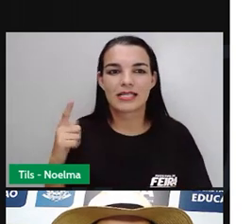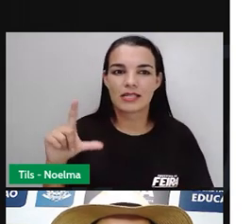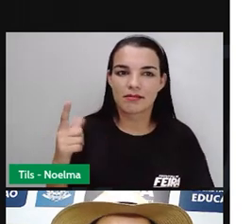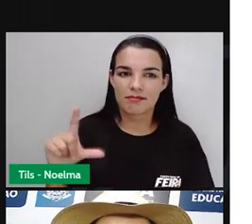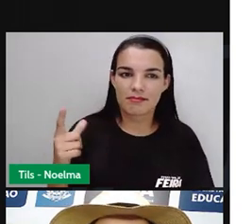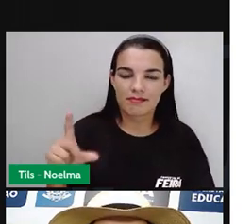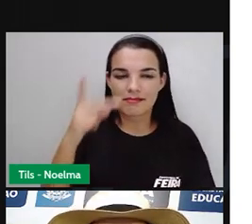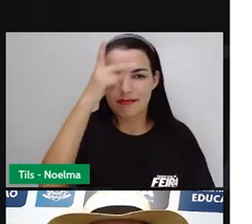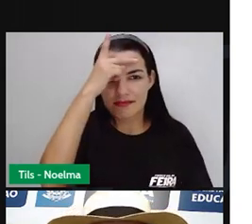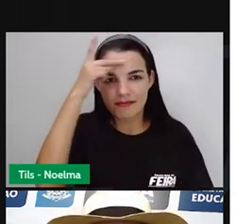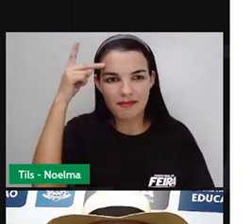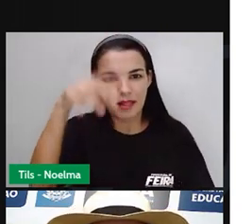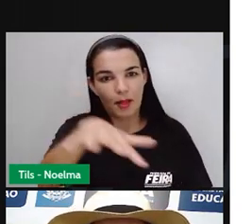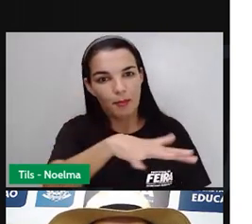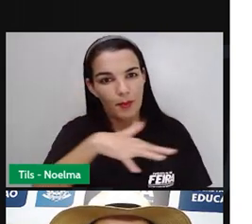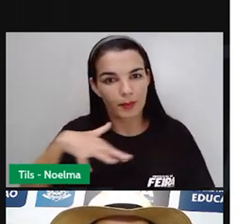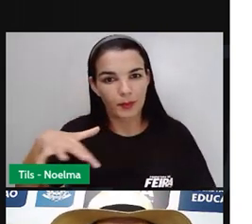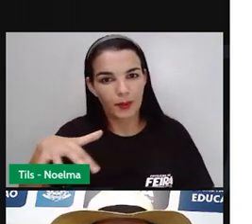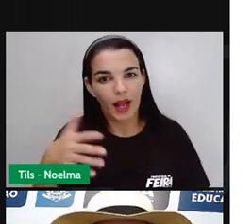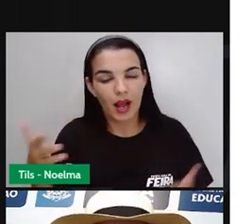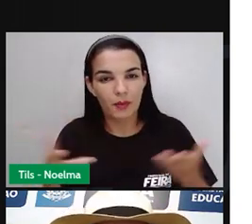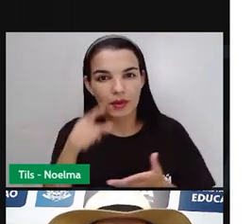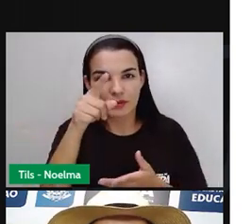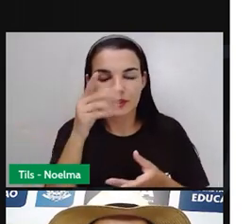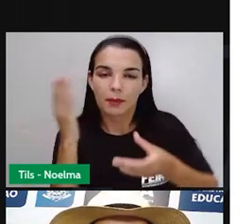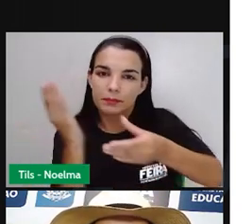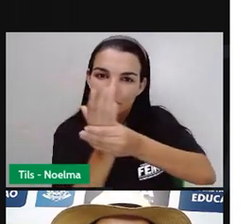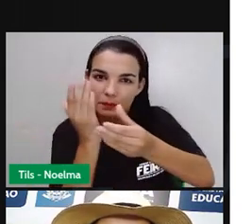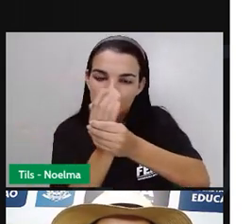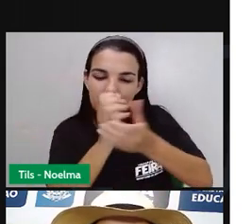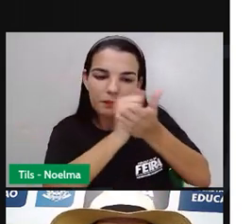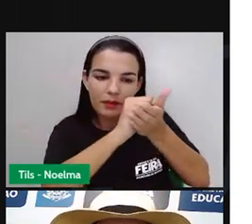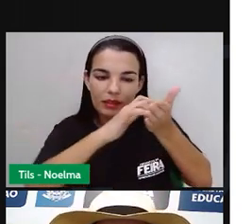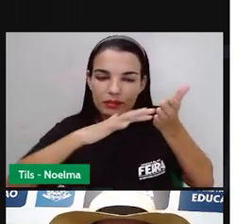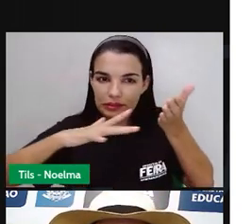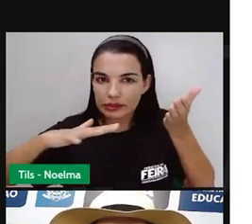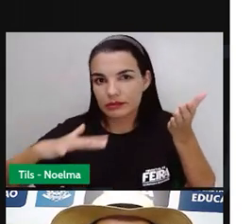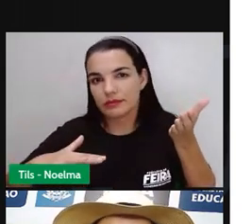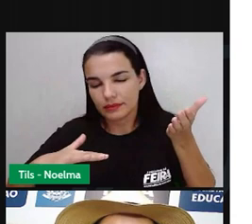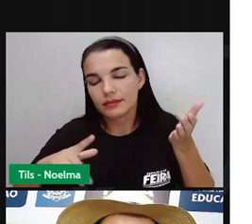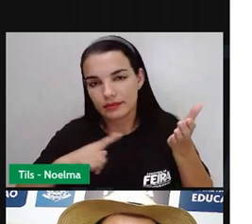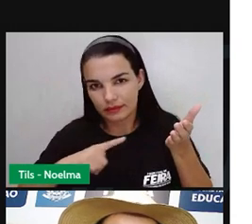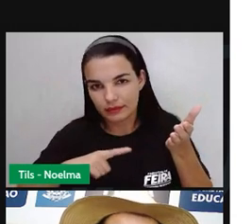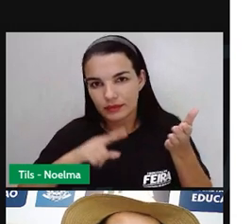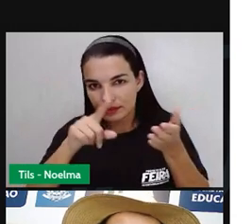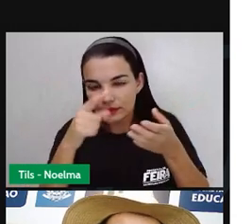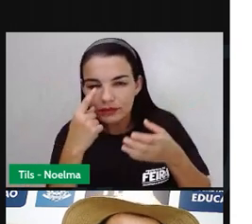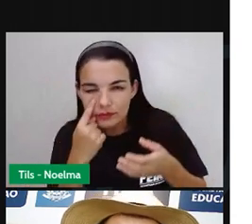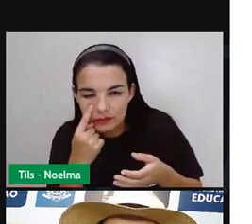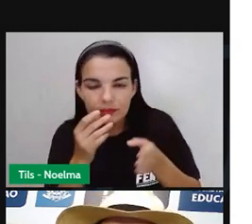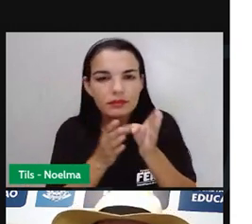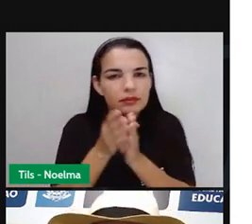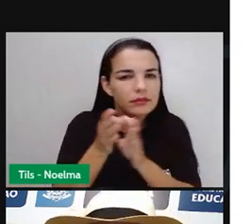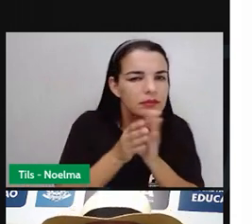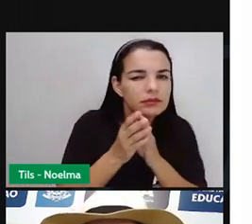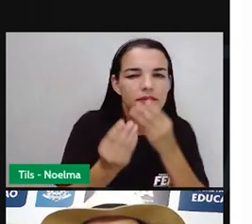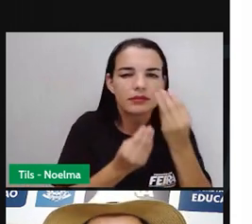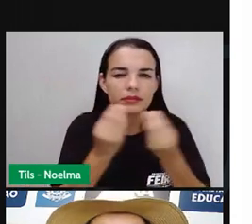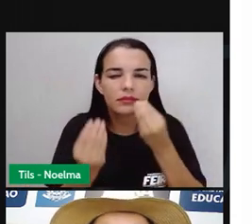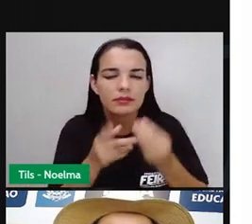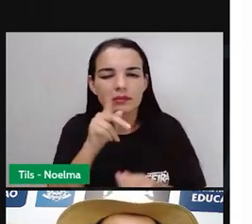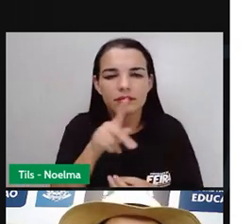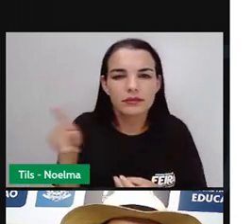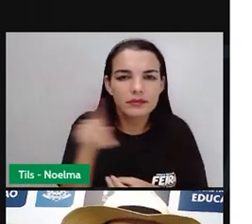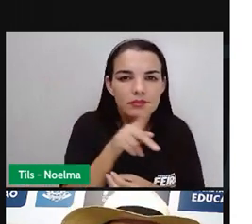popular. Agora, vocês vão pegar o seu material, fazer as atividades de vocês, olhar direitinho orientações dos alunos,